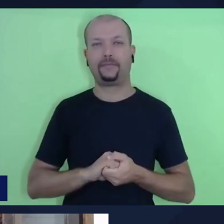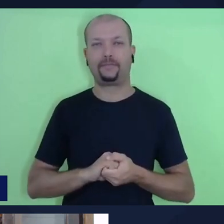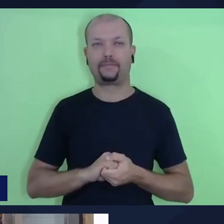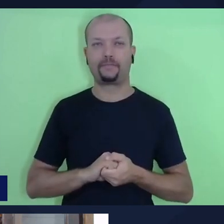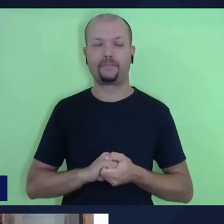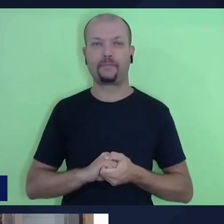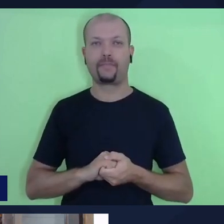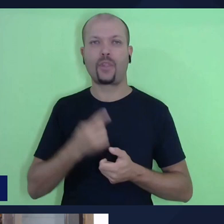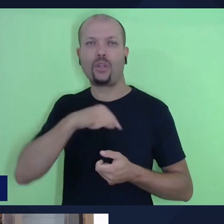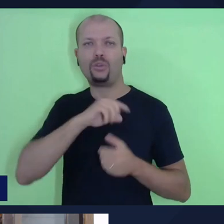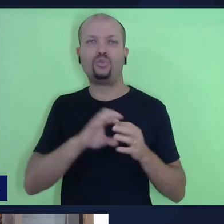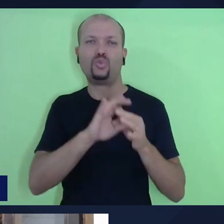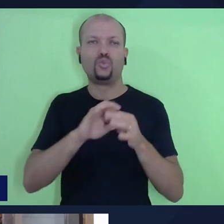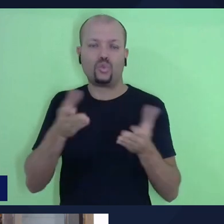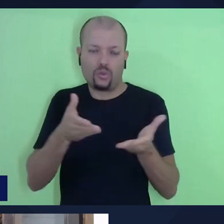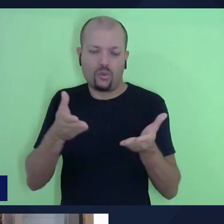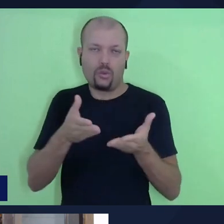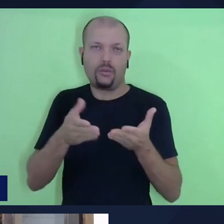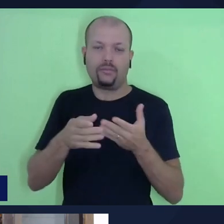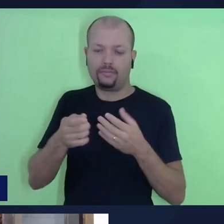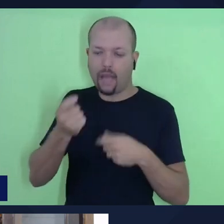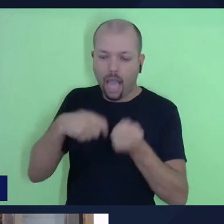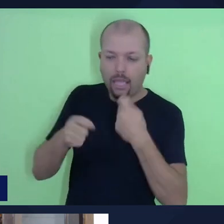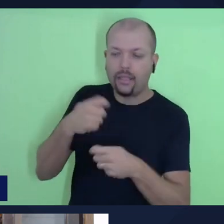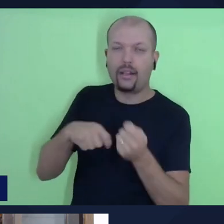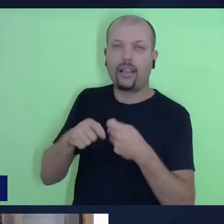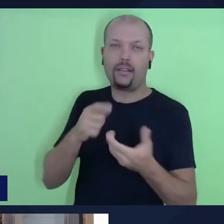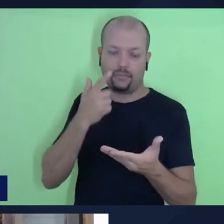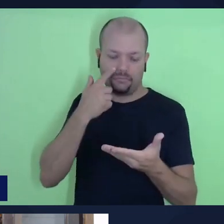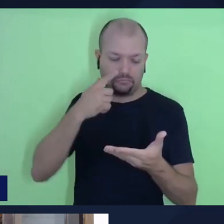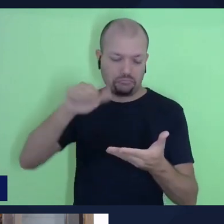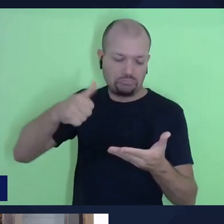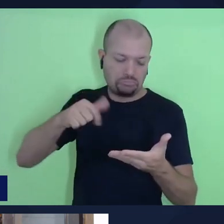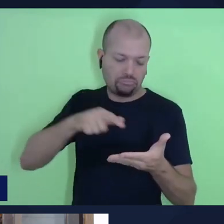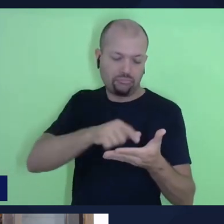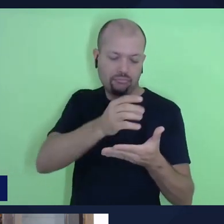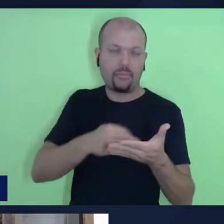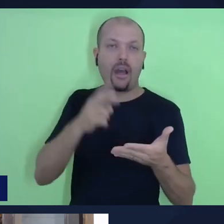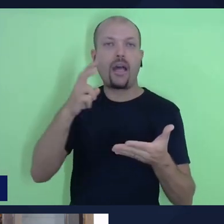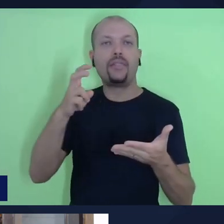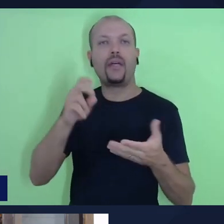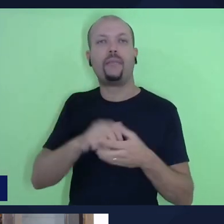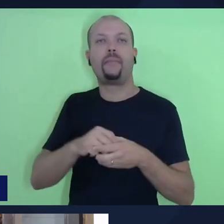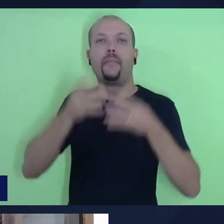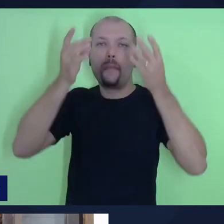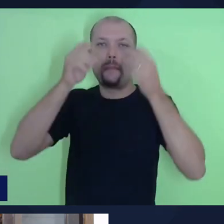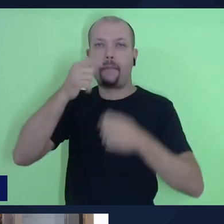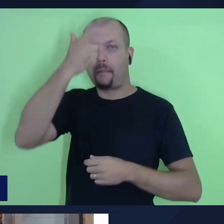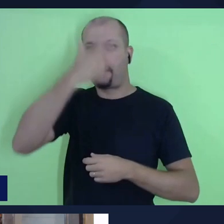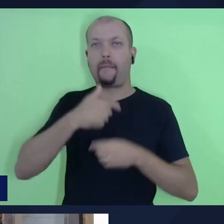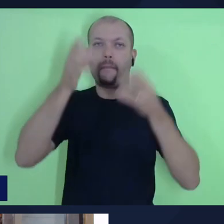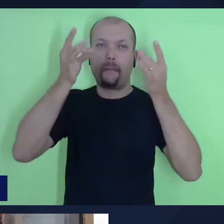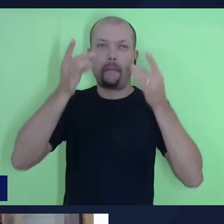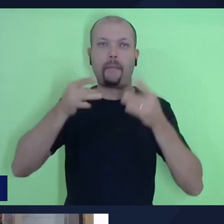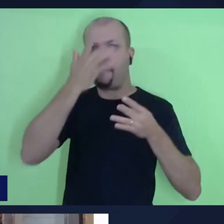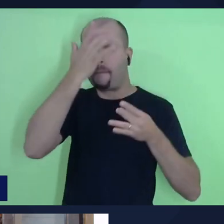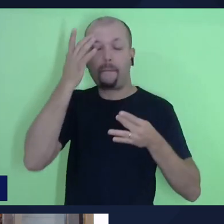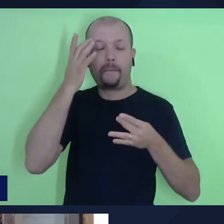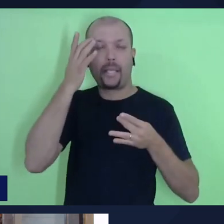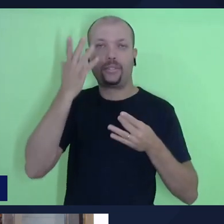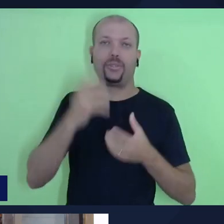juntos aqui para avaliar essa temática. fazendo a autodescrição para pessoas que tenham